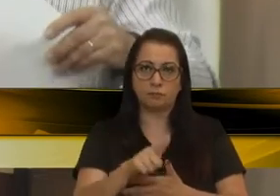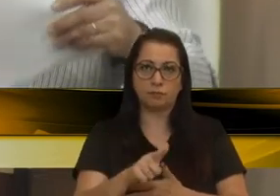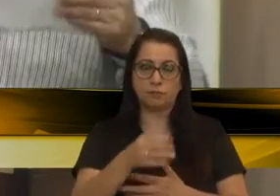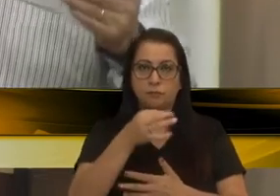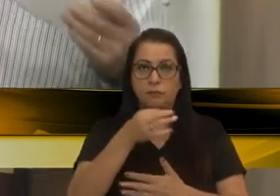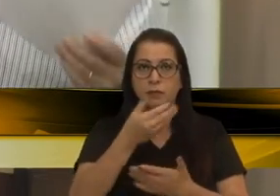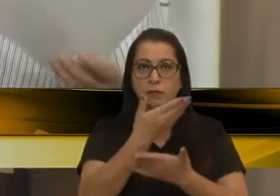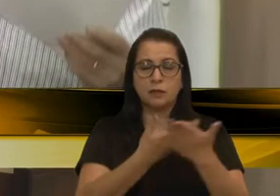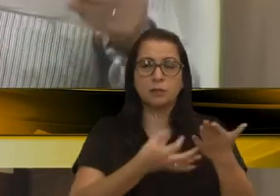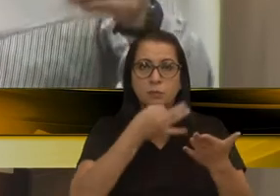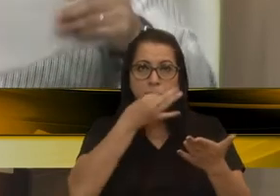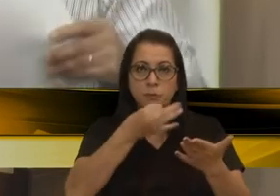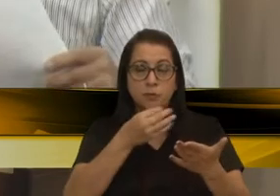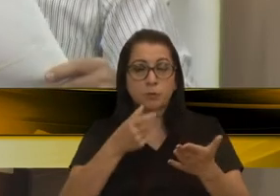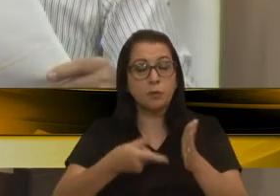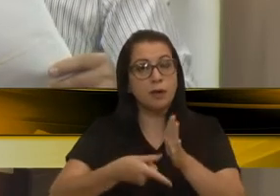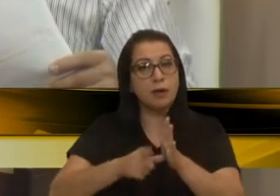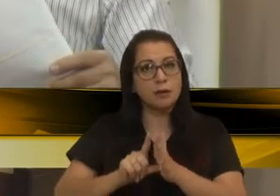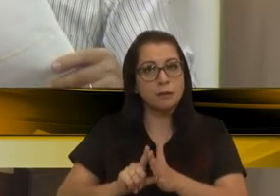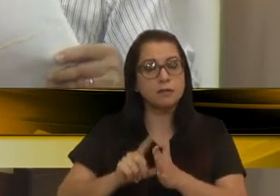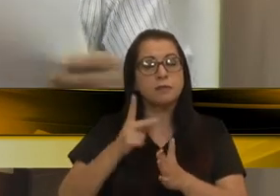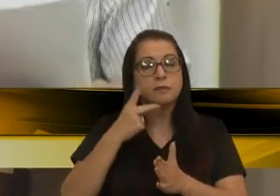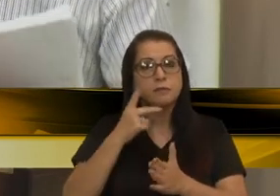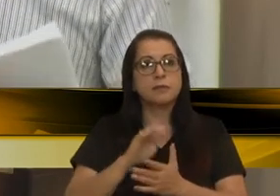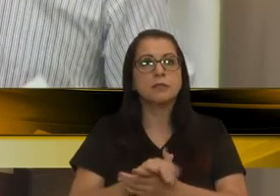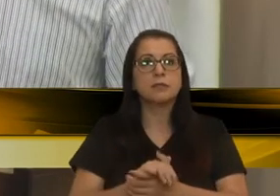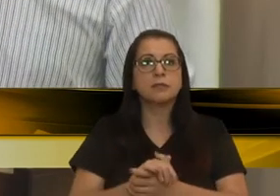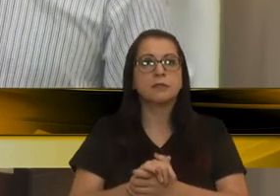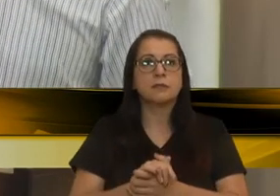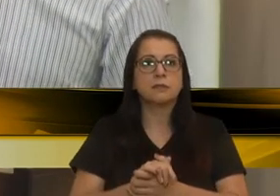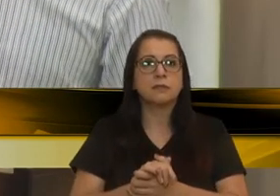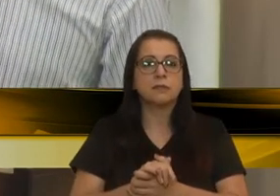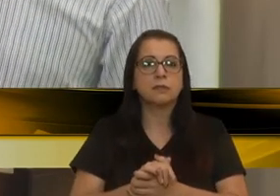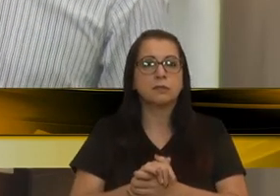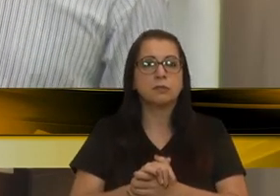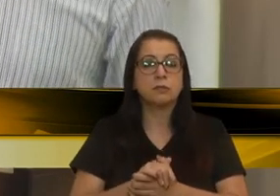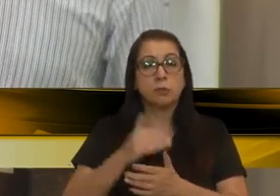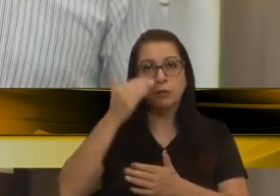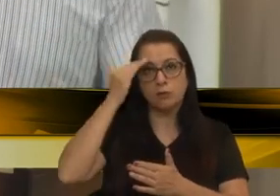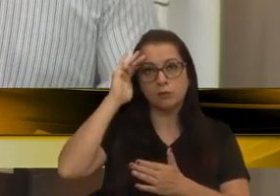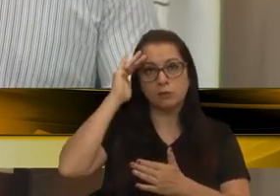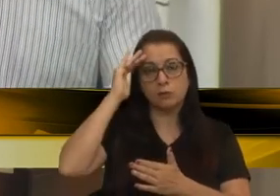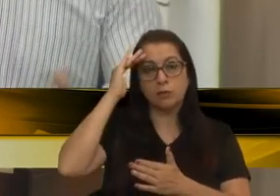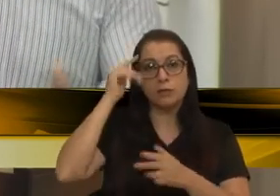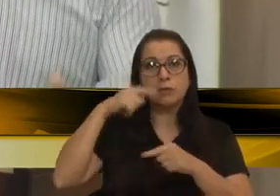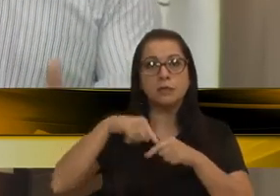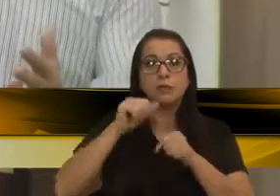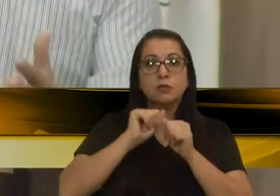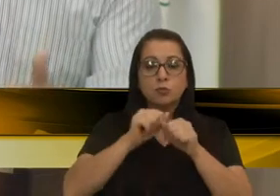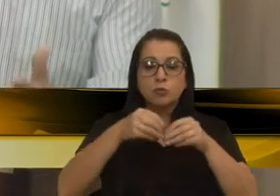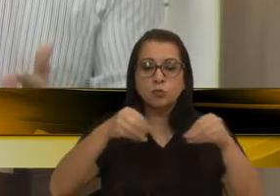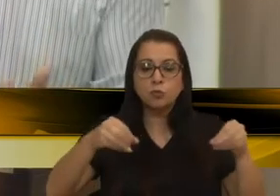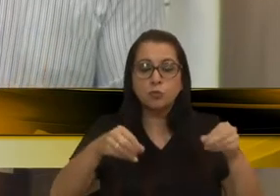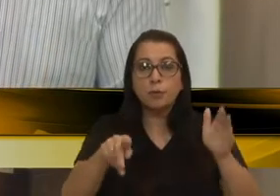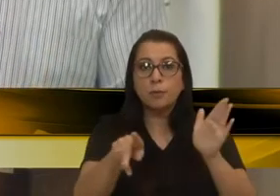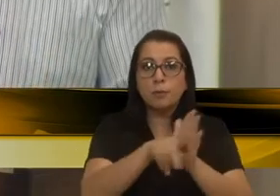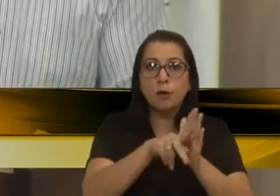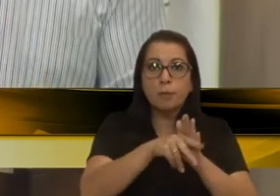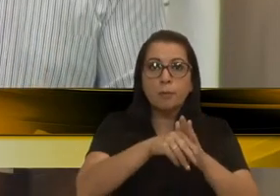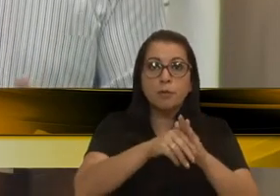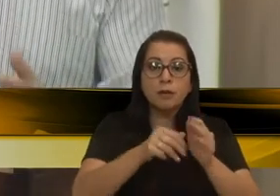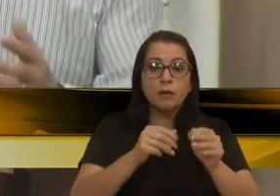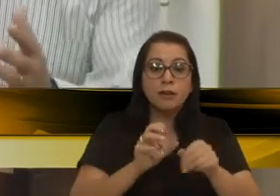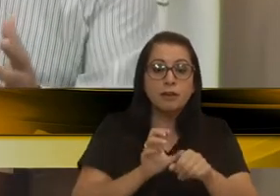pareceres anteriores, dizendo que há o entendimento que ela está em cima da área de domínio da rua.